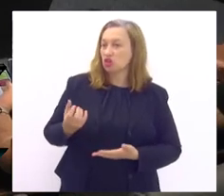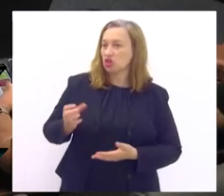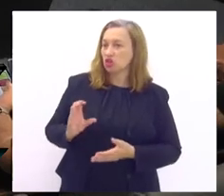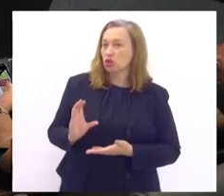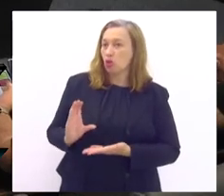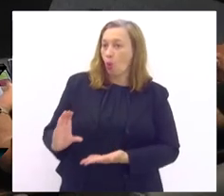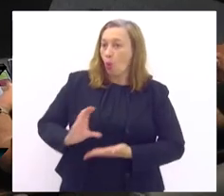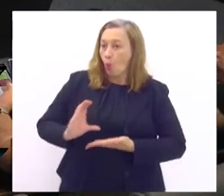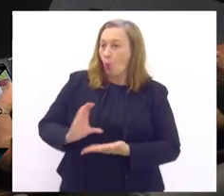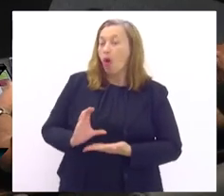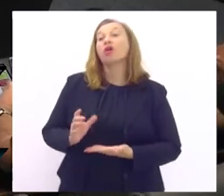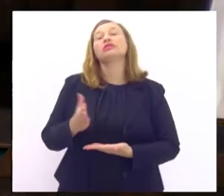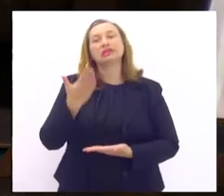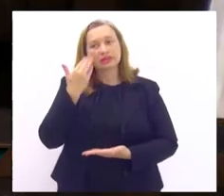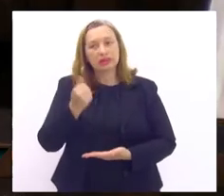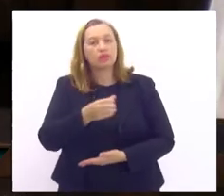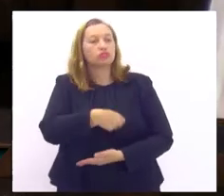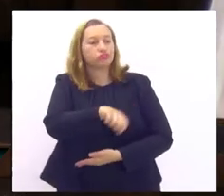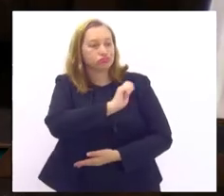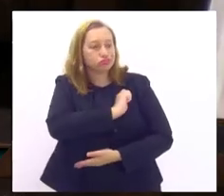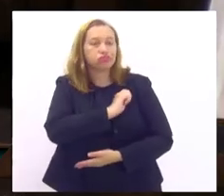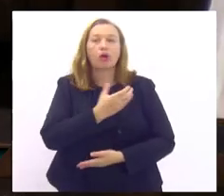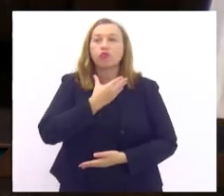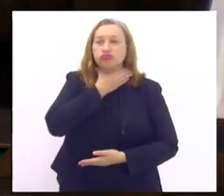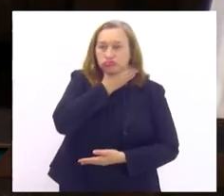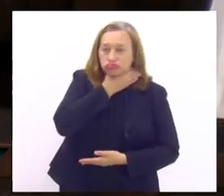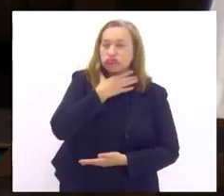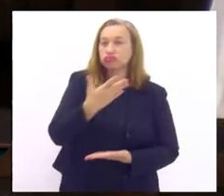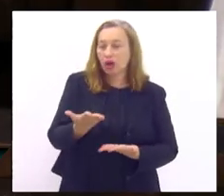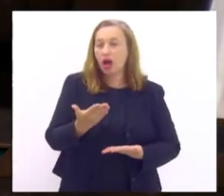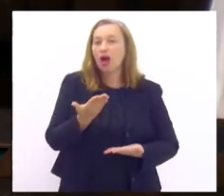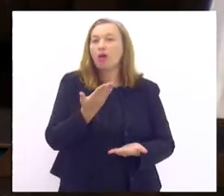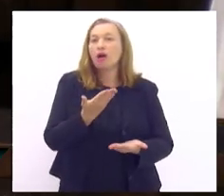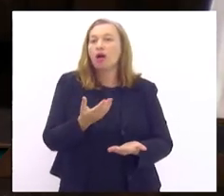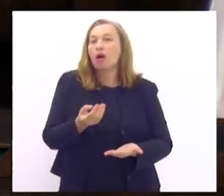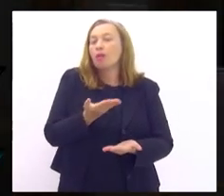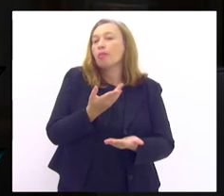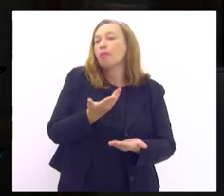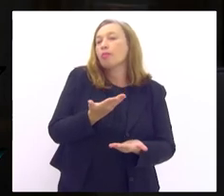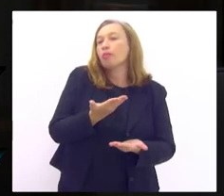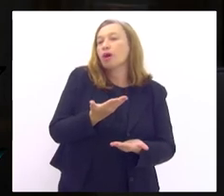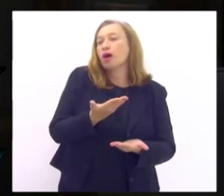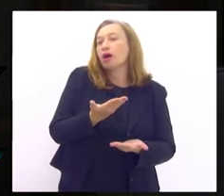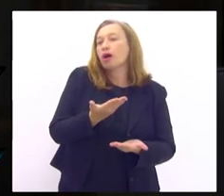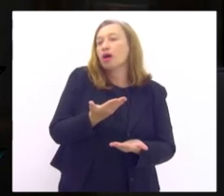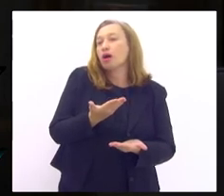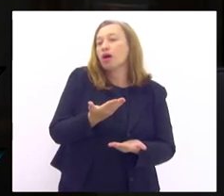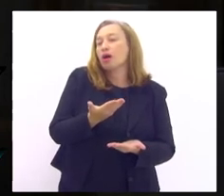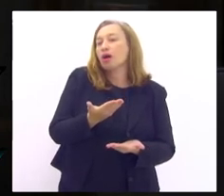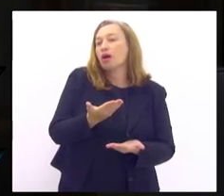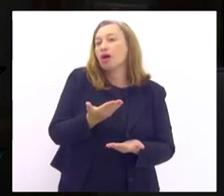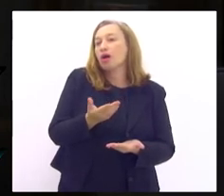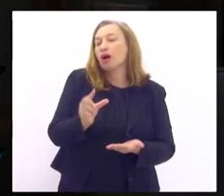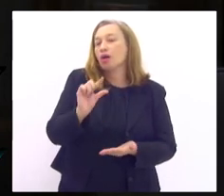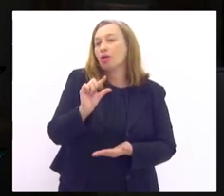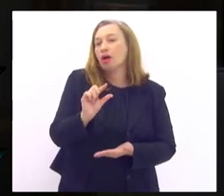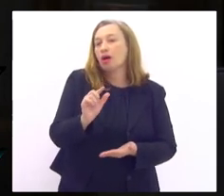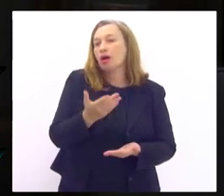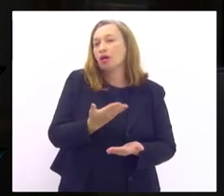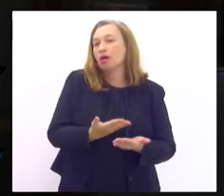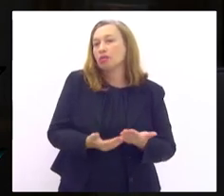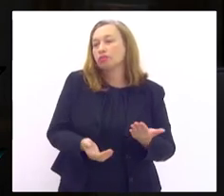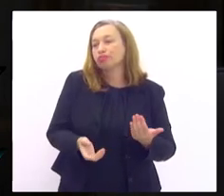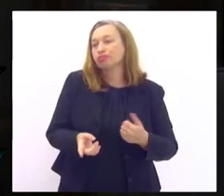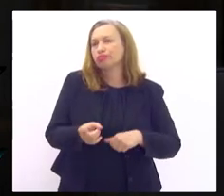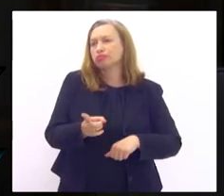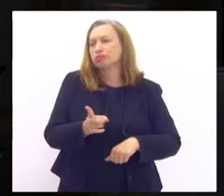que a gente vende uma recuperação fiscal há pouco aqui tempo aprovamos votamos a favor do governador Cláudio Castro